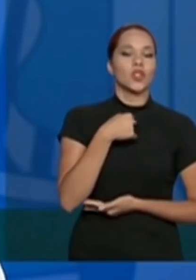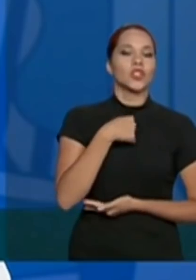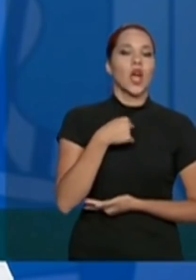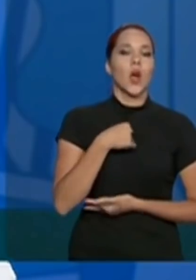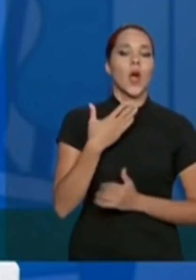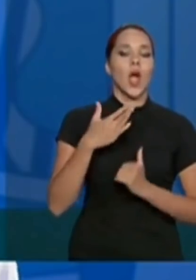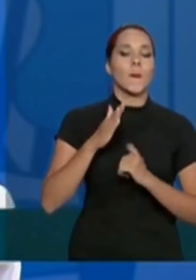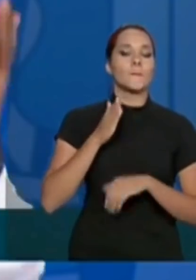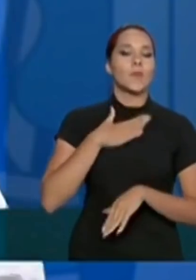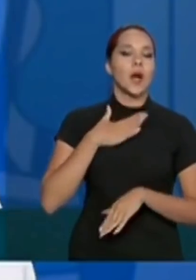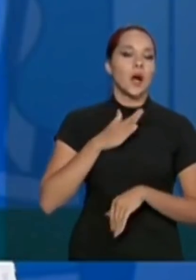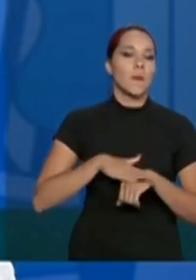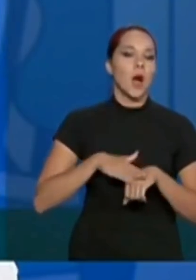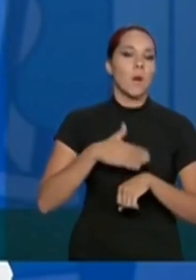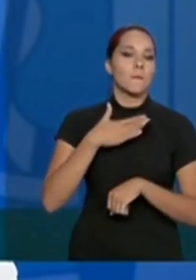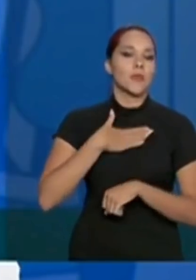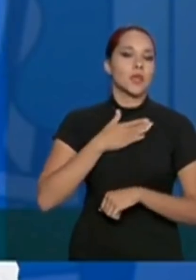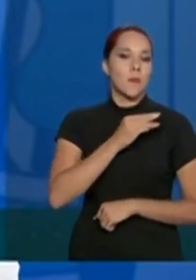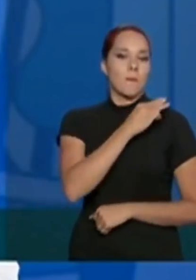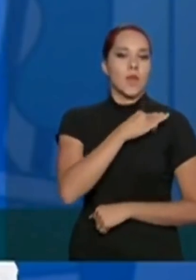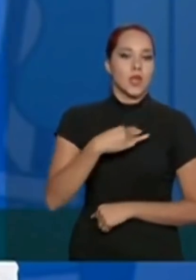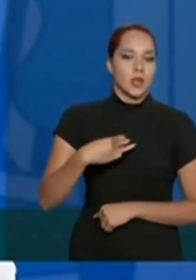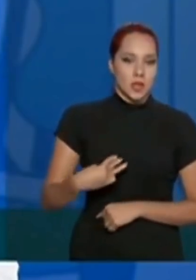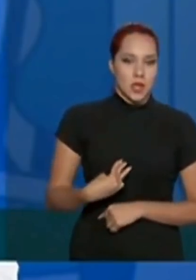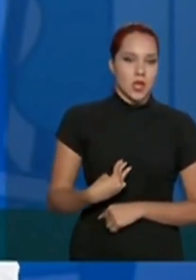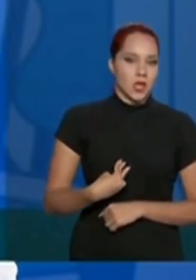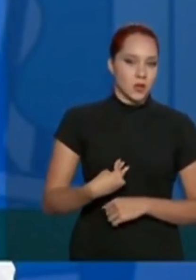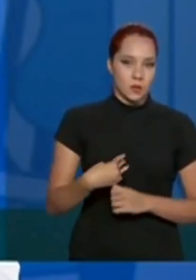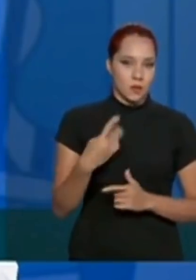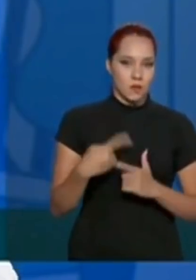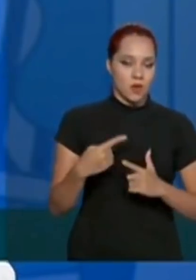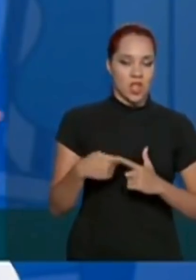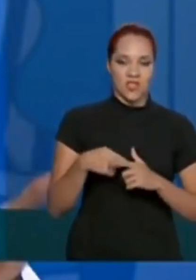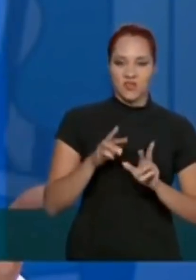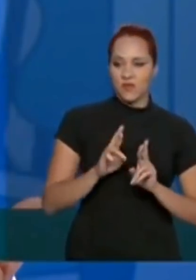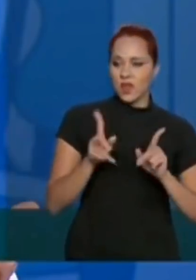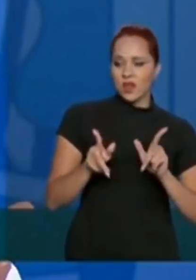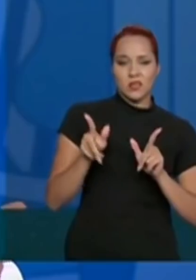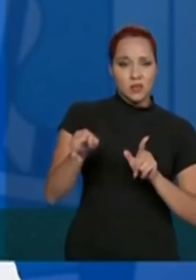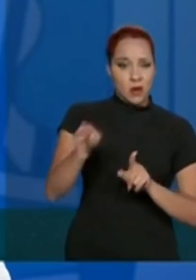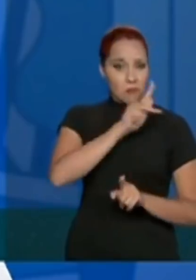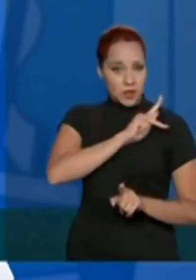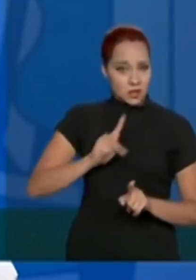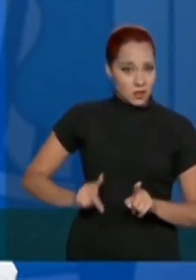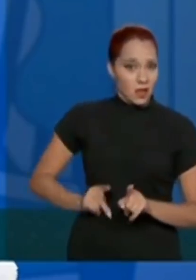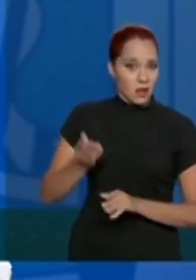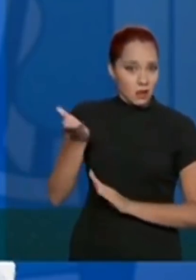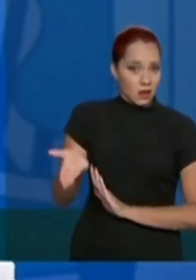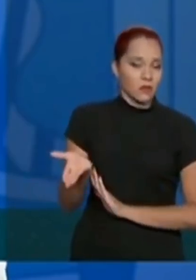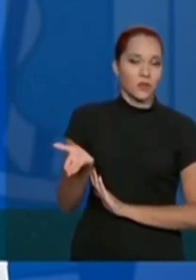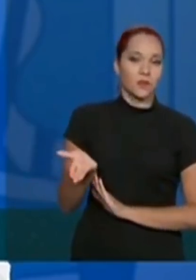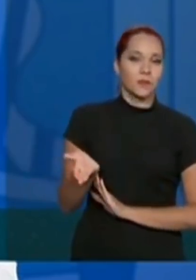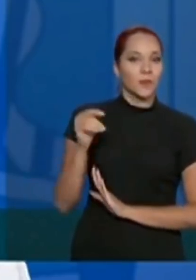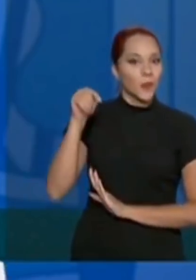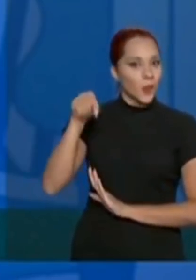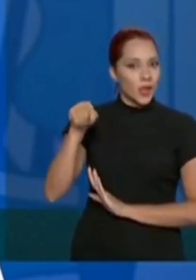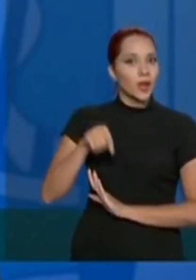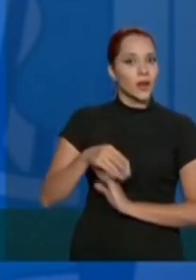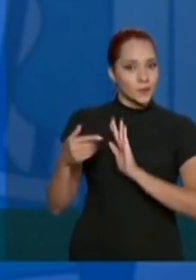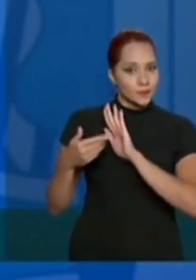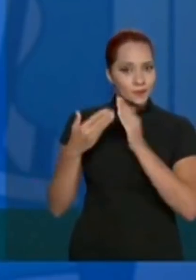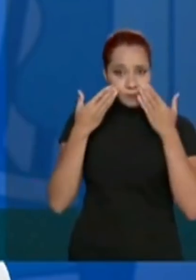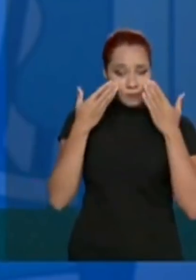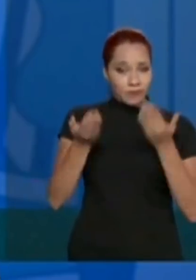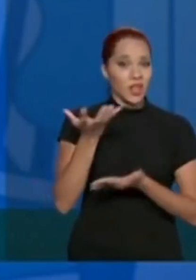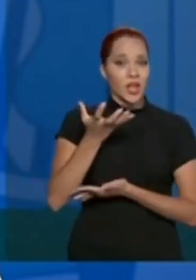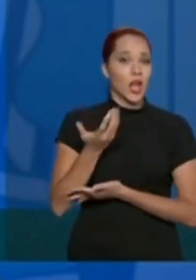por obra de nada diferente do que do presidente, e ele claramente externa que